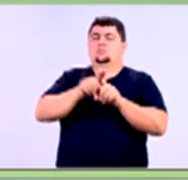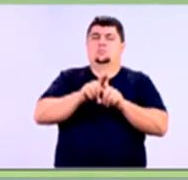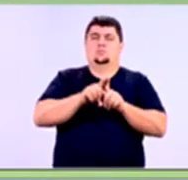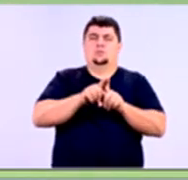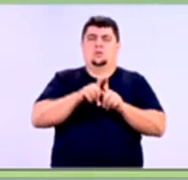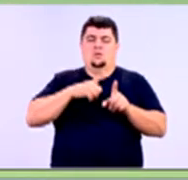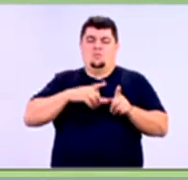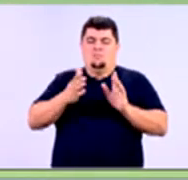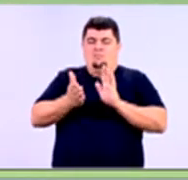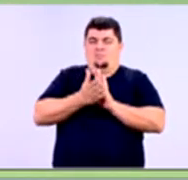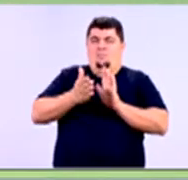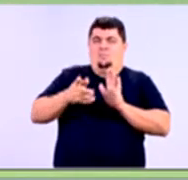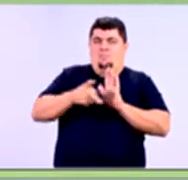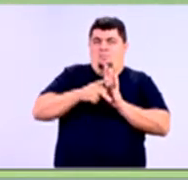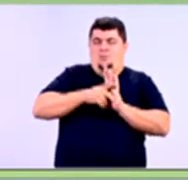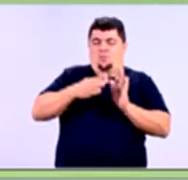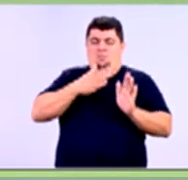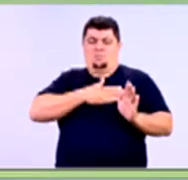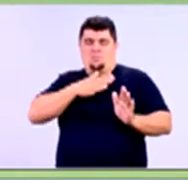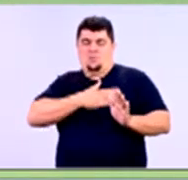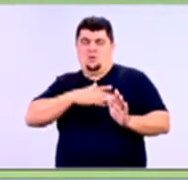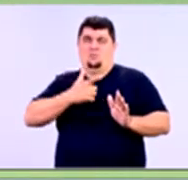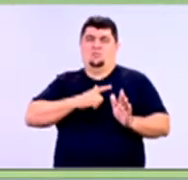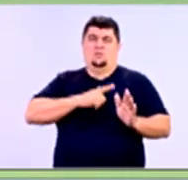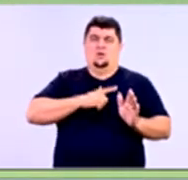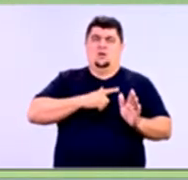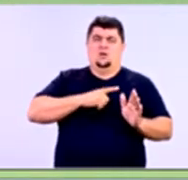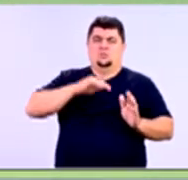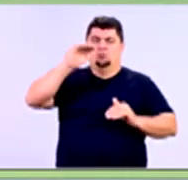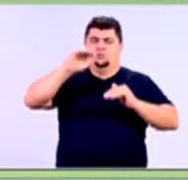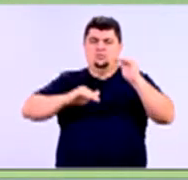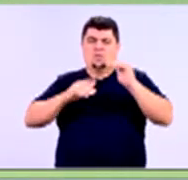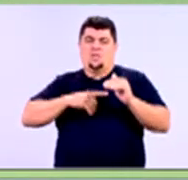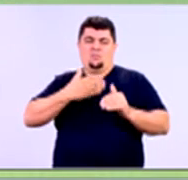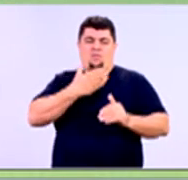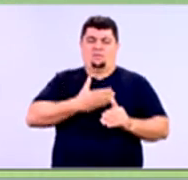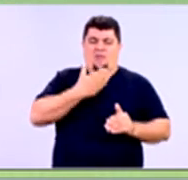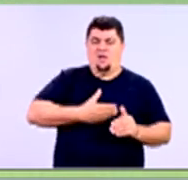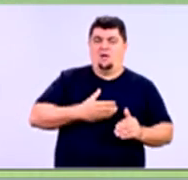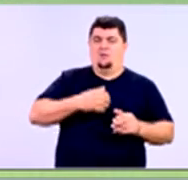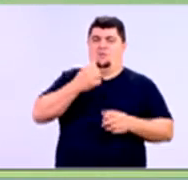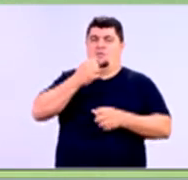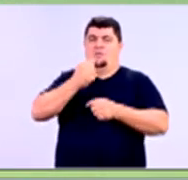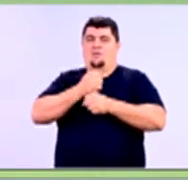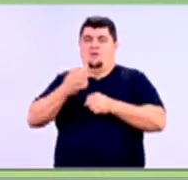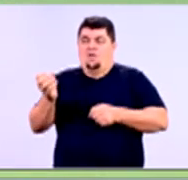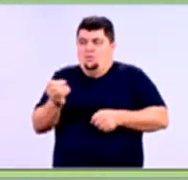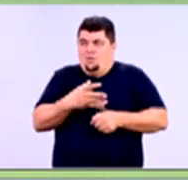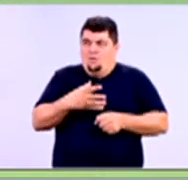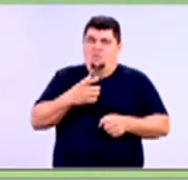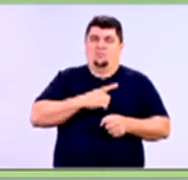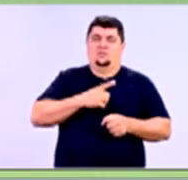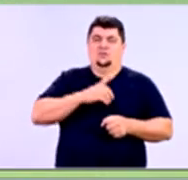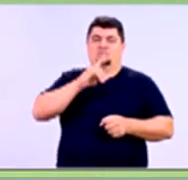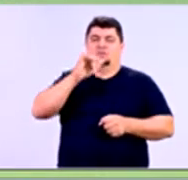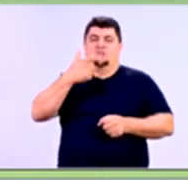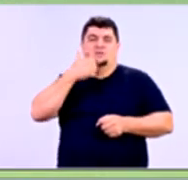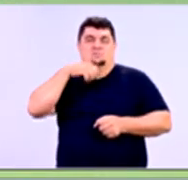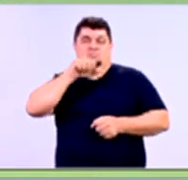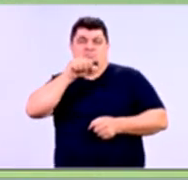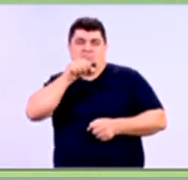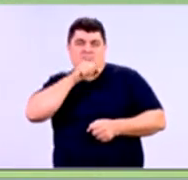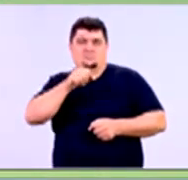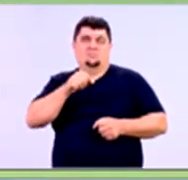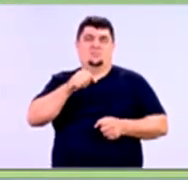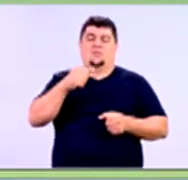está inserido. Esse mercado oscila muito? Ele está muito ligado às vendas de Natal, de Ano Novo, está ligado às vendas do Dia das Mães. Então,